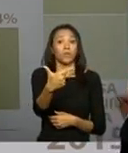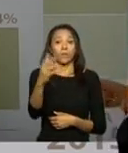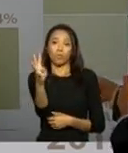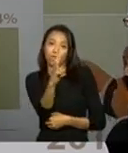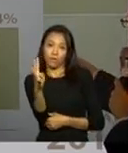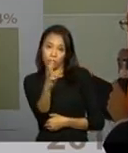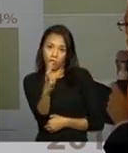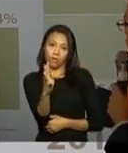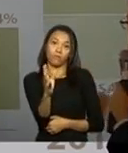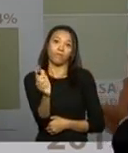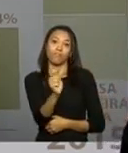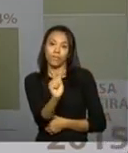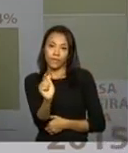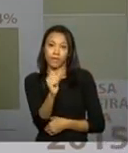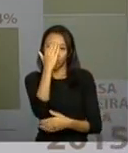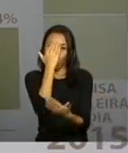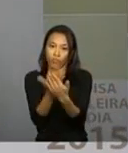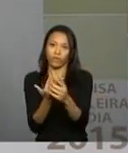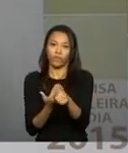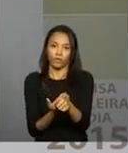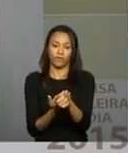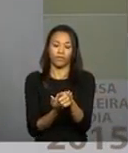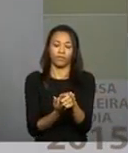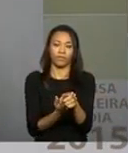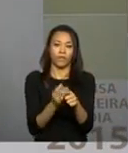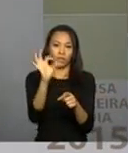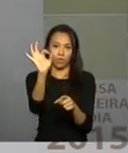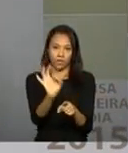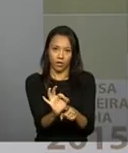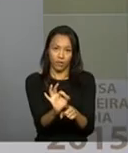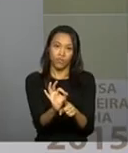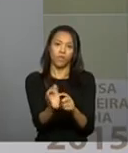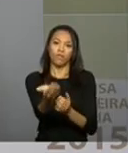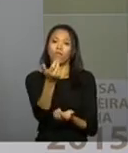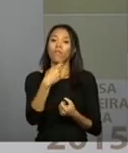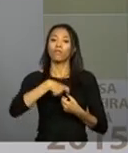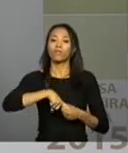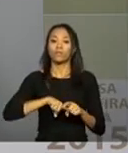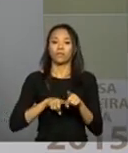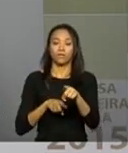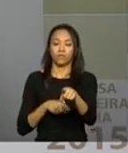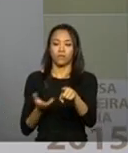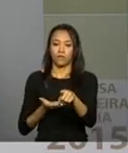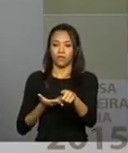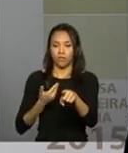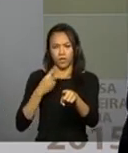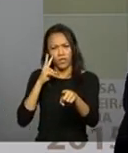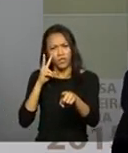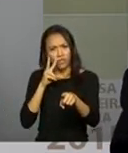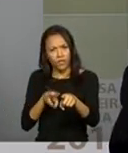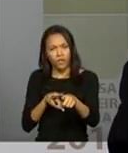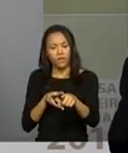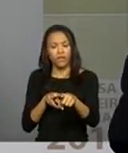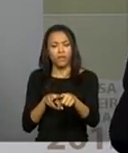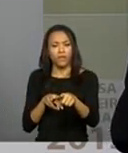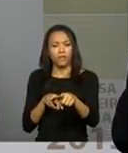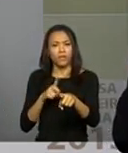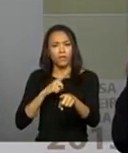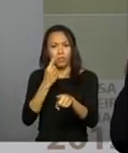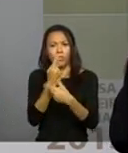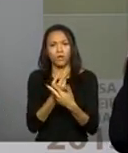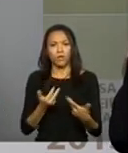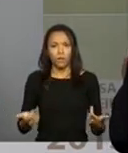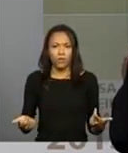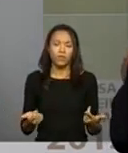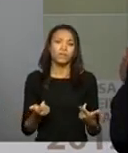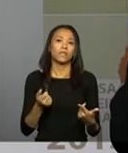Volta só um pouco no anterior, no anterior ainda, por favor. Só para a gente ter uma coisa aqui,